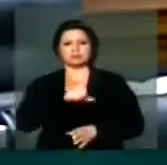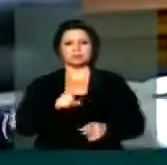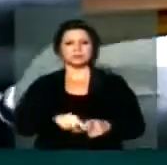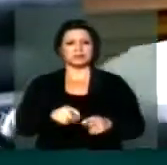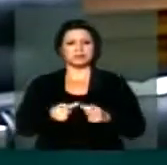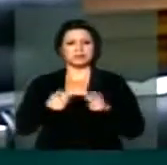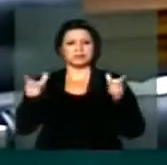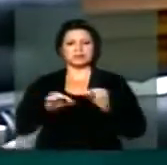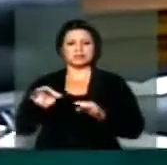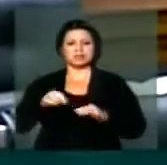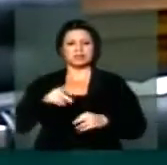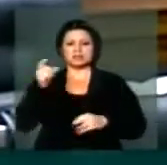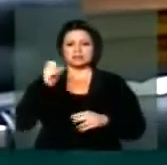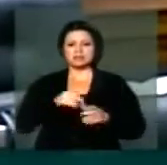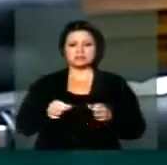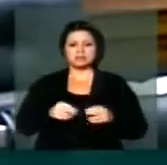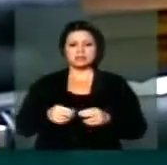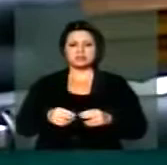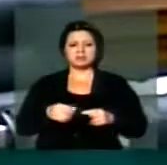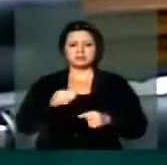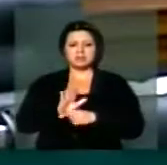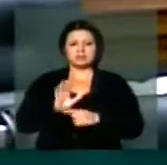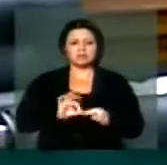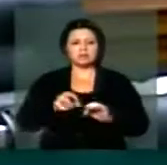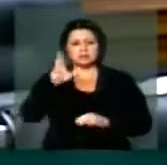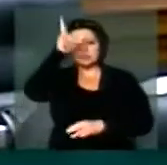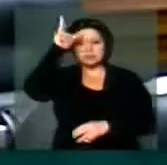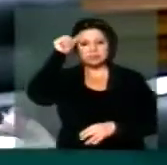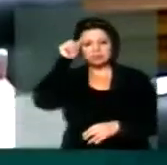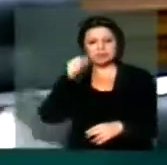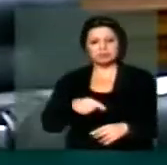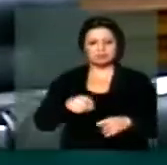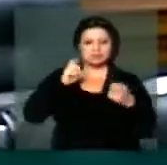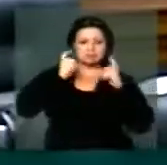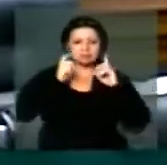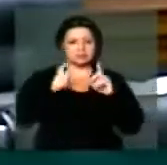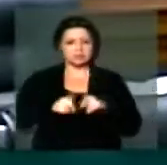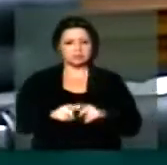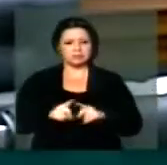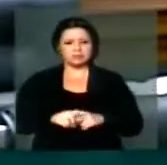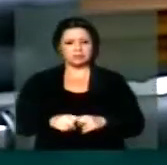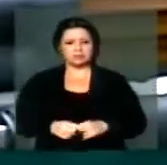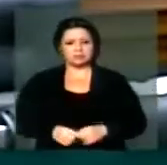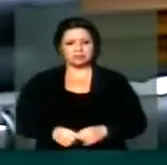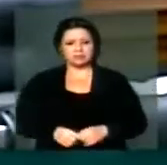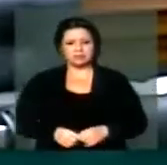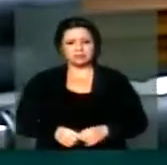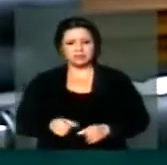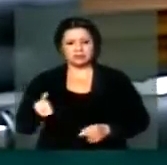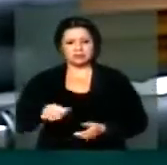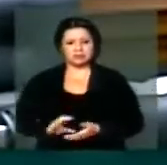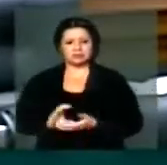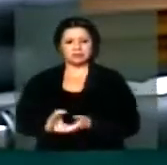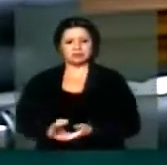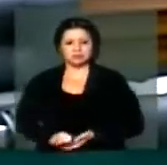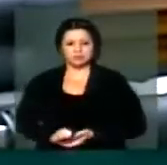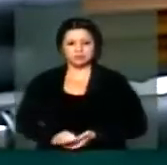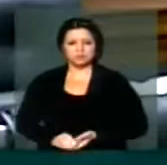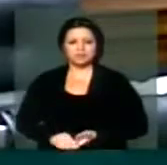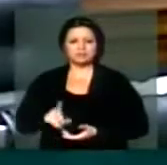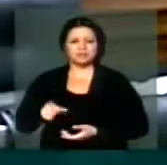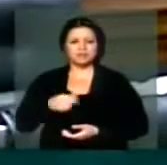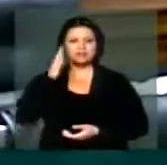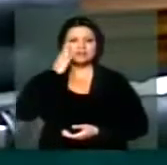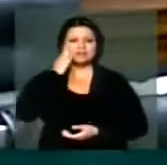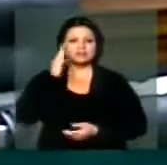não vamos criar uma expectativa falsa nos municípios do nosso país, aos prefeitos, aos administradores municipais, sem que o recurso saia. E nós